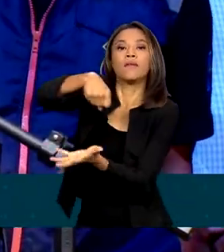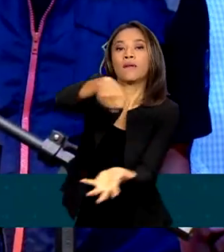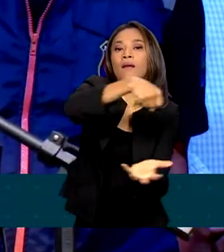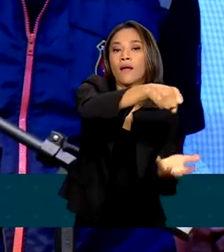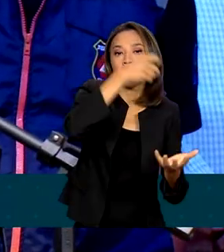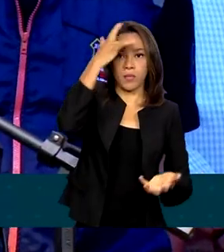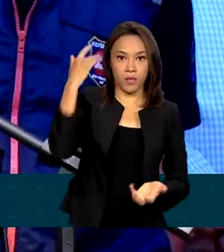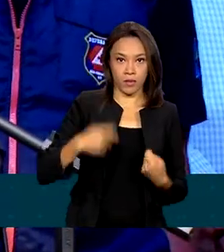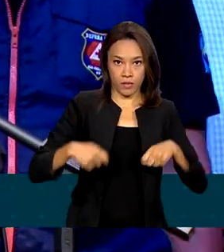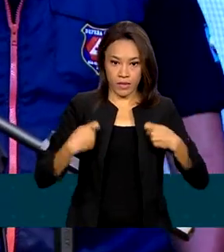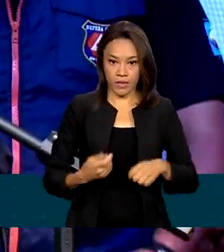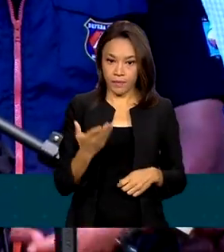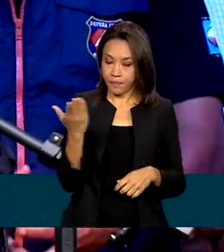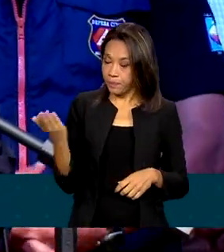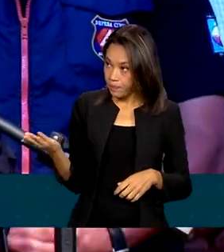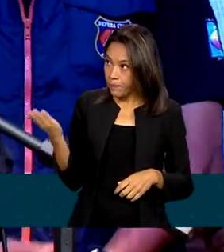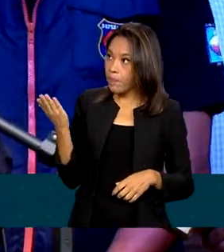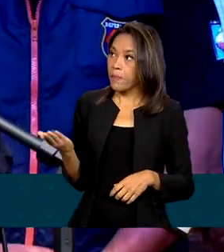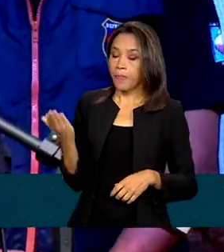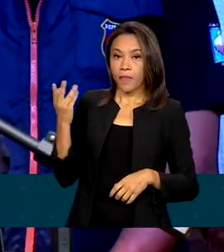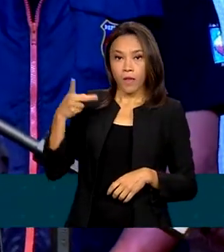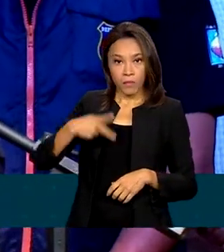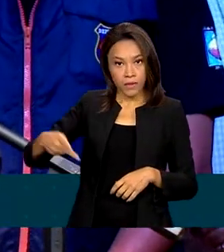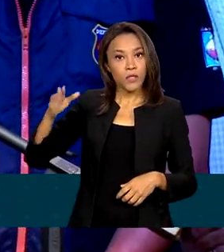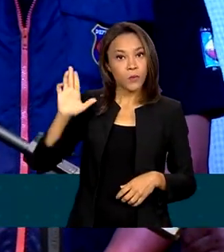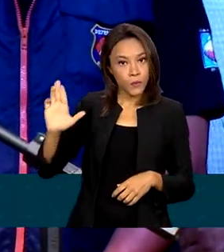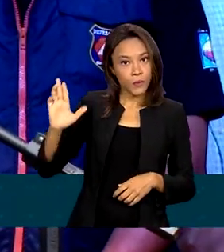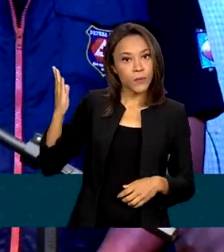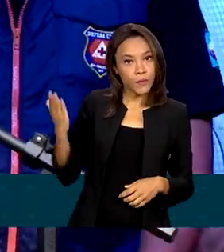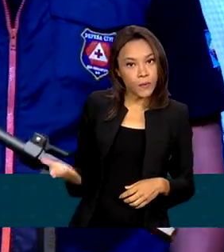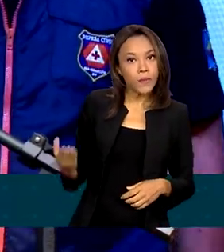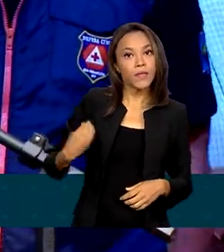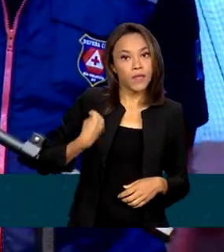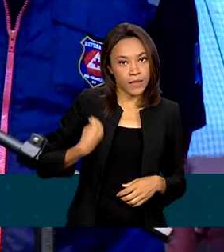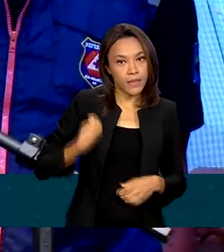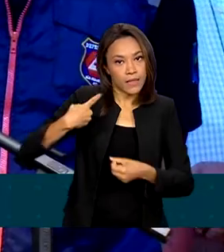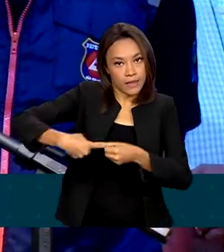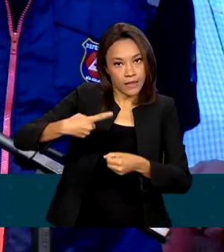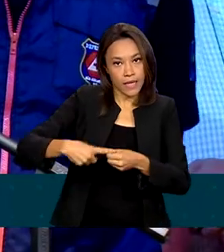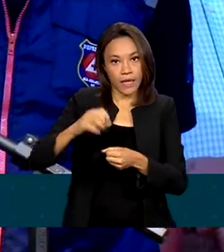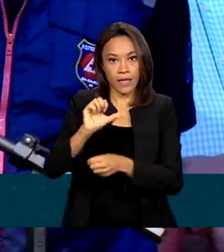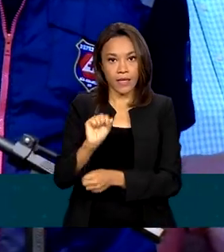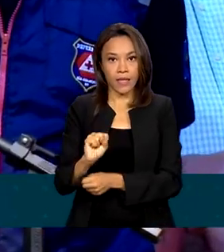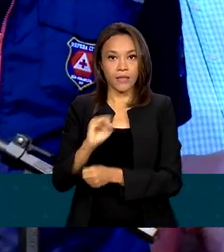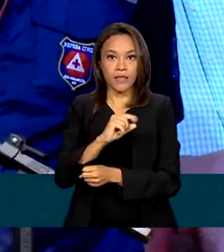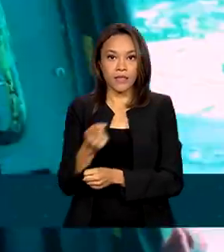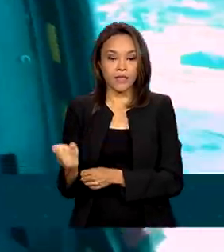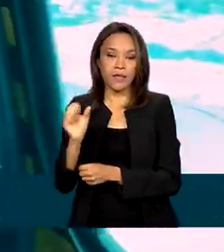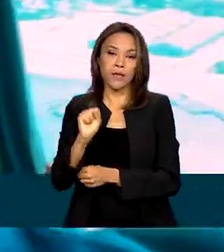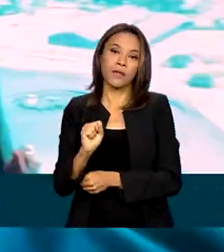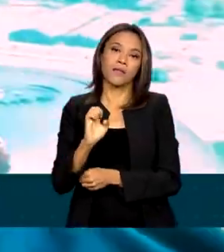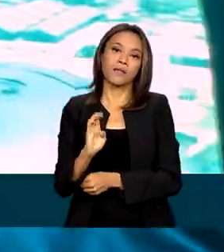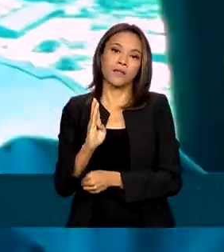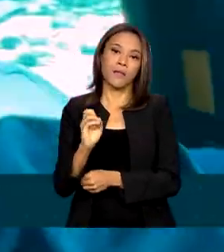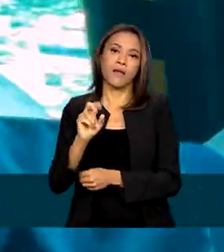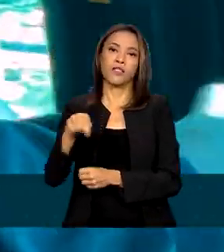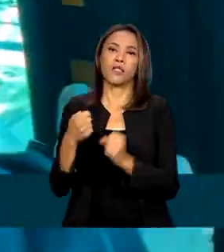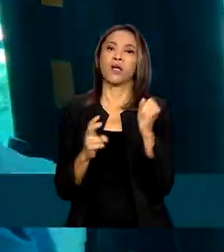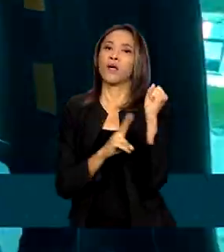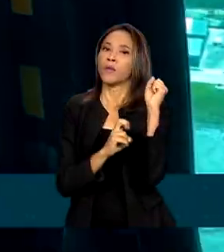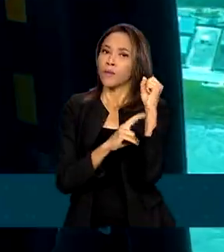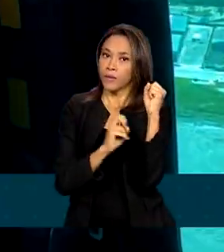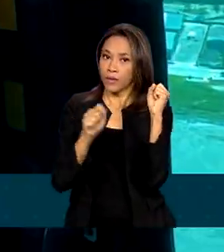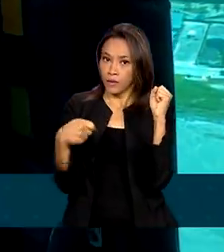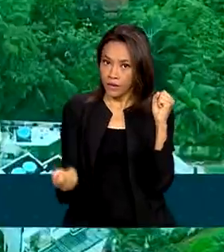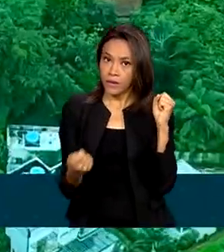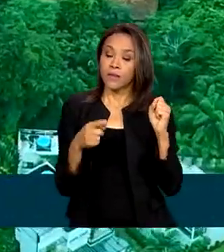presidente Lula esteve nesta segunda-feira na cidade de São Sebastião, no litoral de São Paulo, para acompanhar as ações do